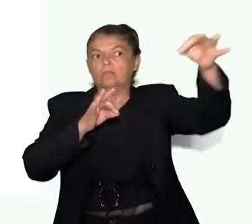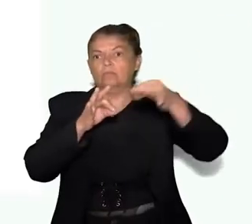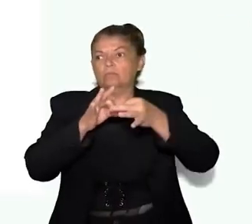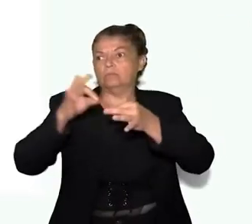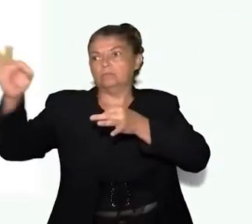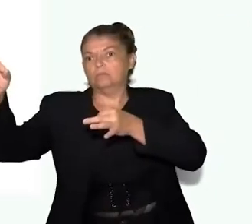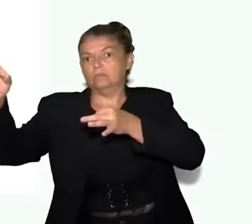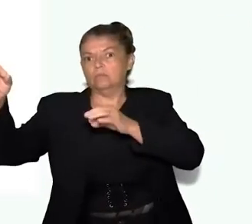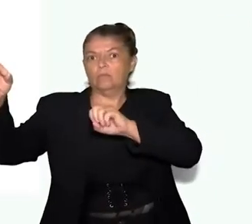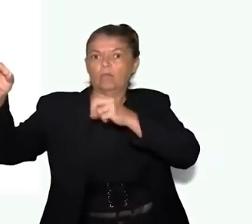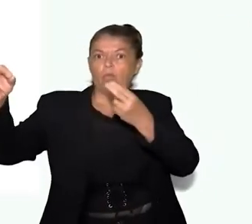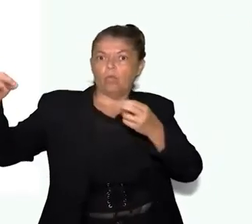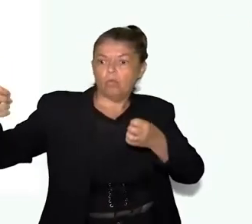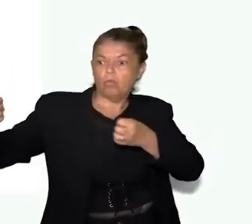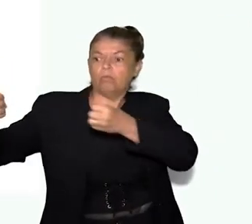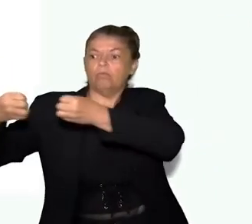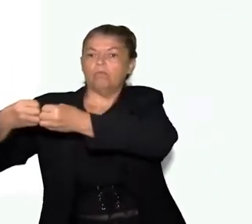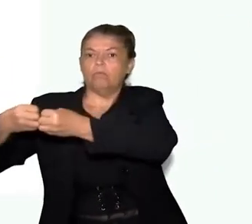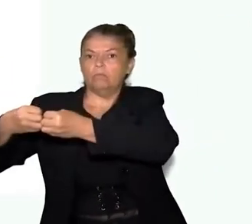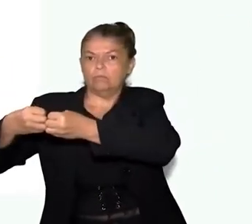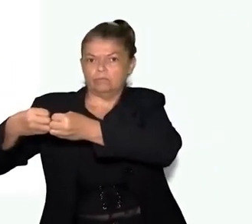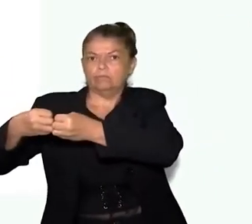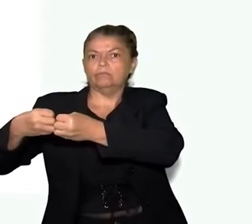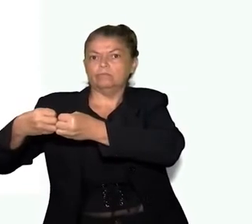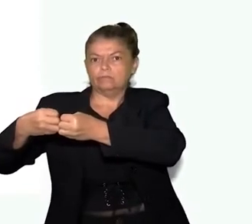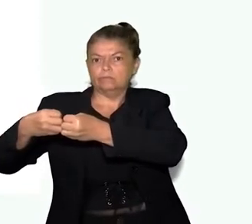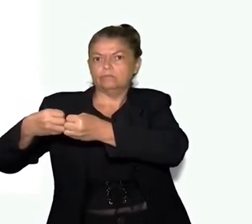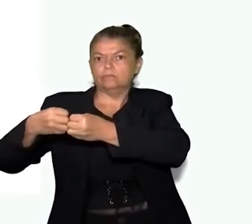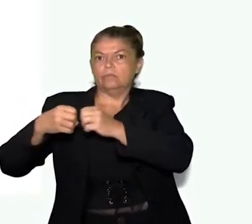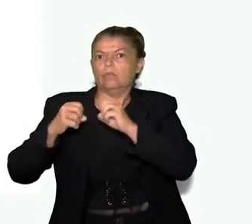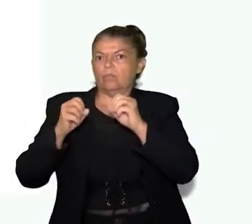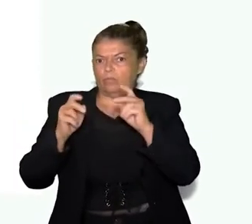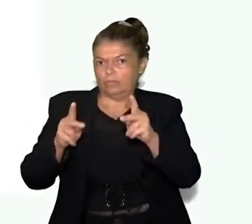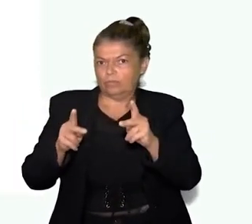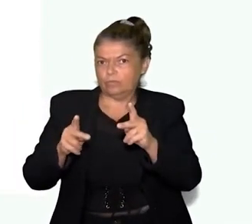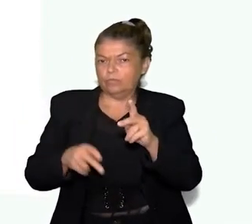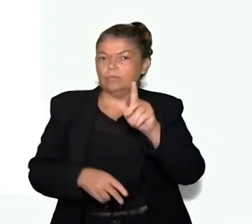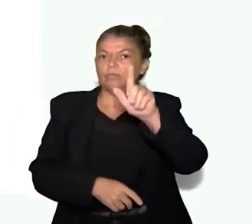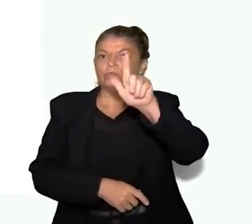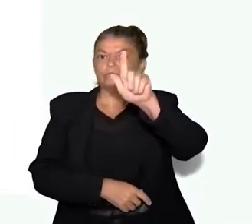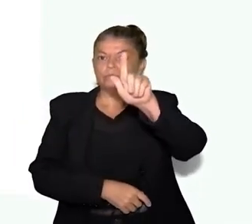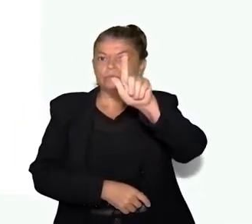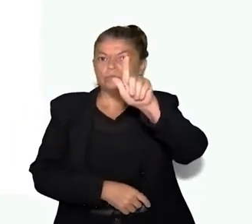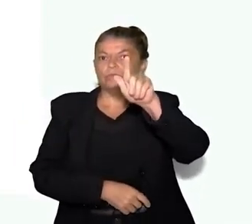Então, essa legenda aqui chama-se o mapa de orientação. Utiliza-se muito no GPS.